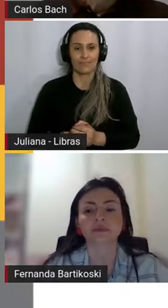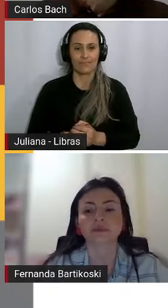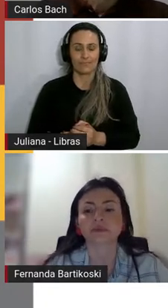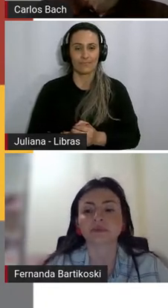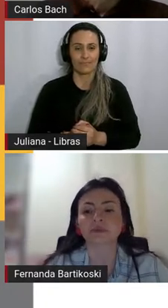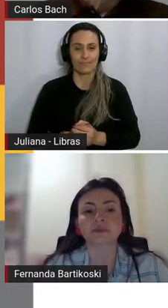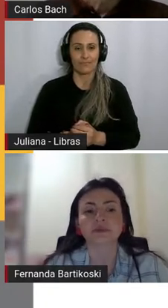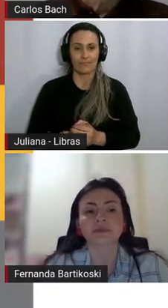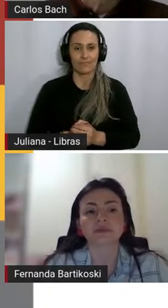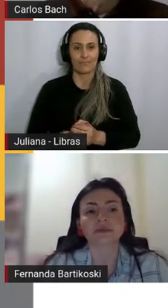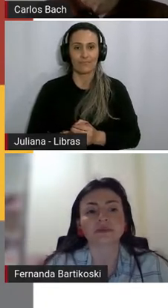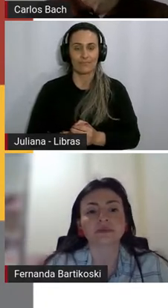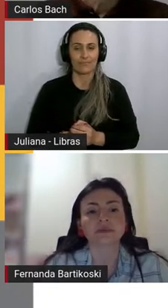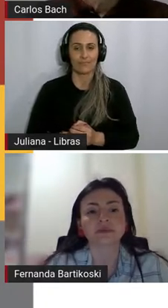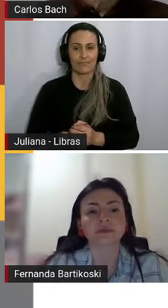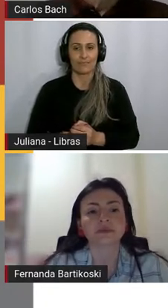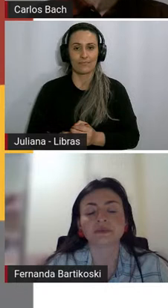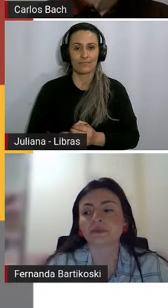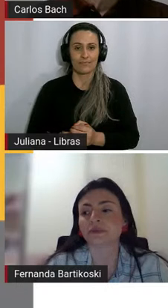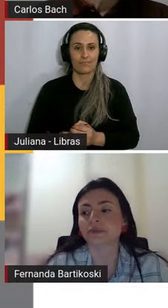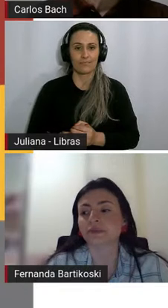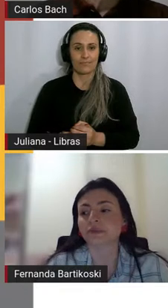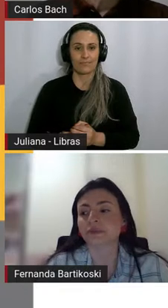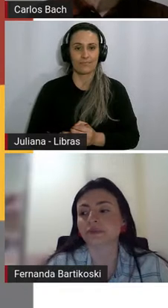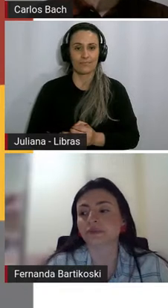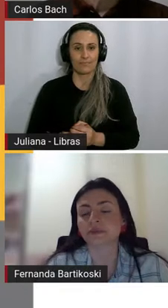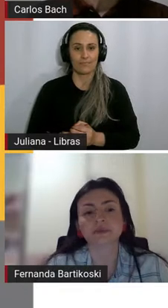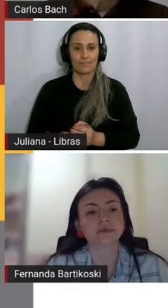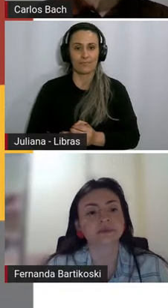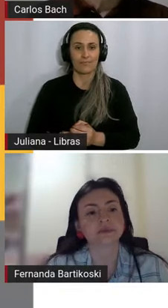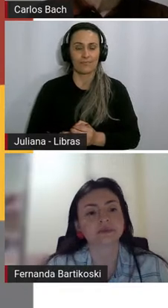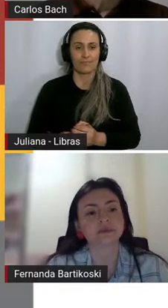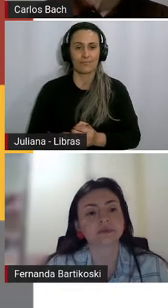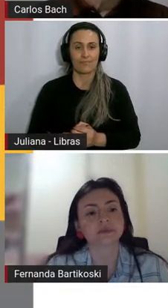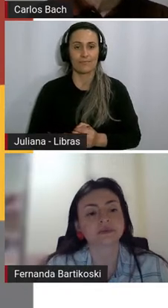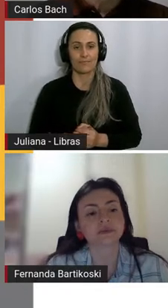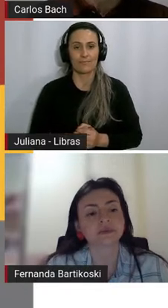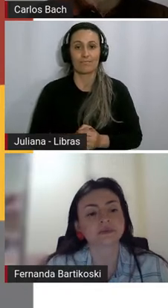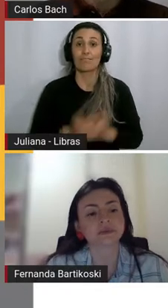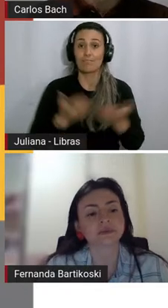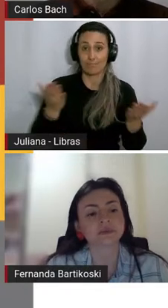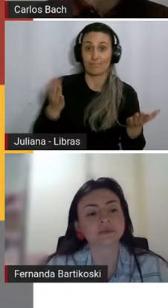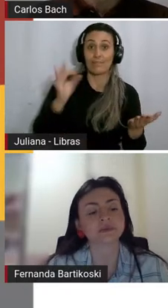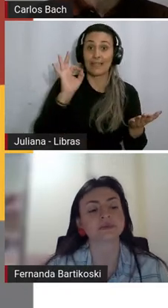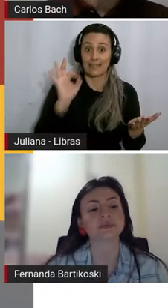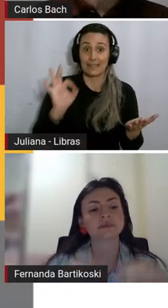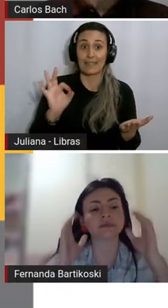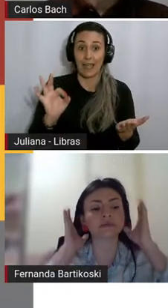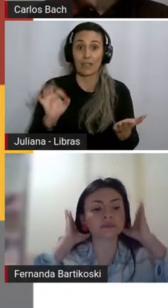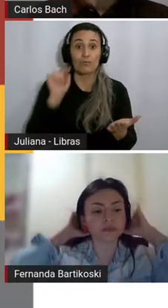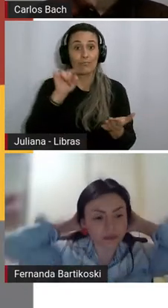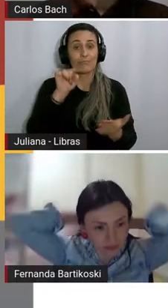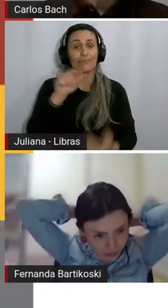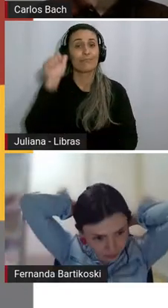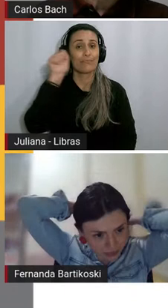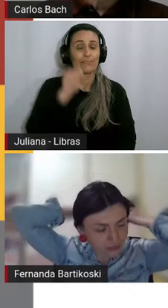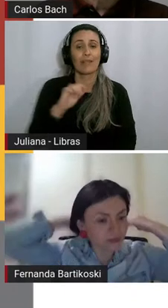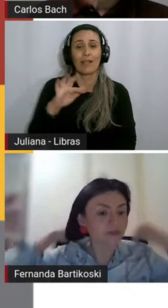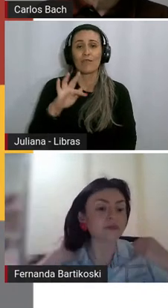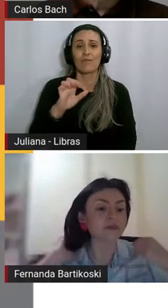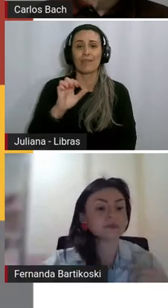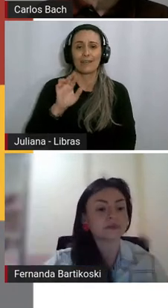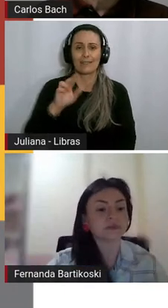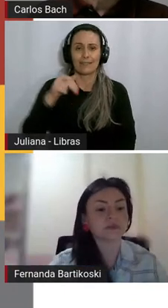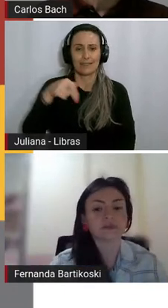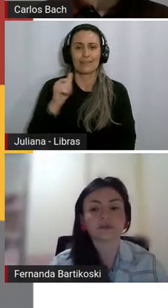Bom, acho que a Fernanda já introduziu muito bem a questão dessa leitura literária e de tudo que